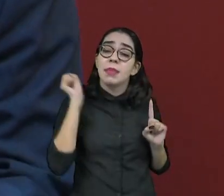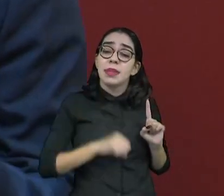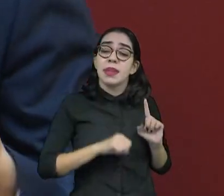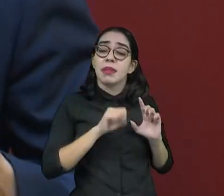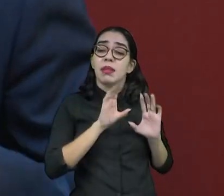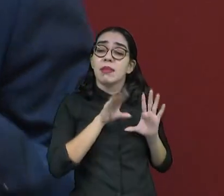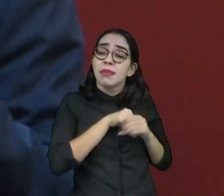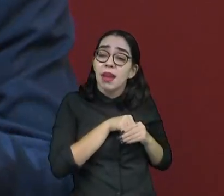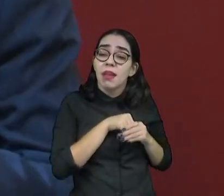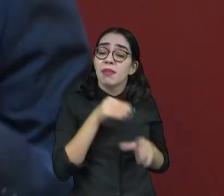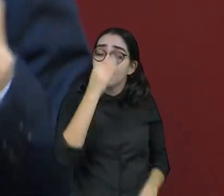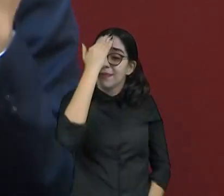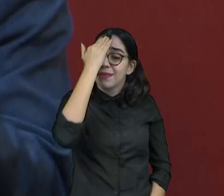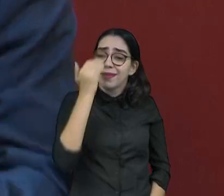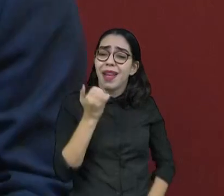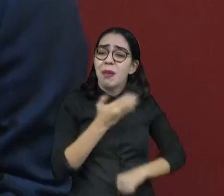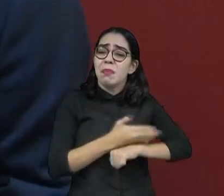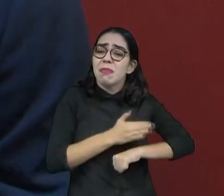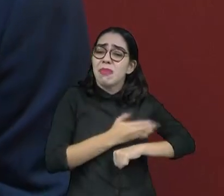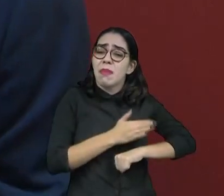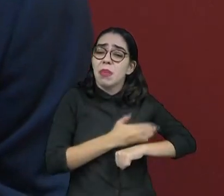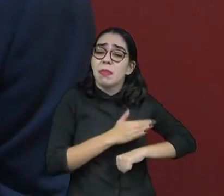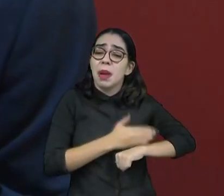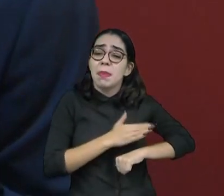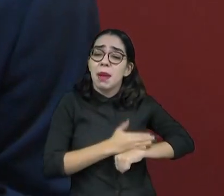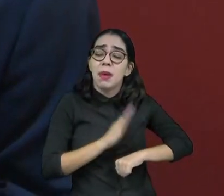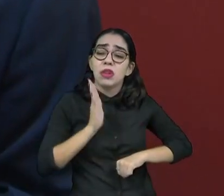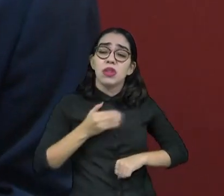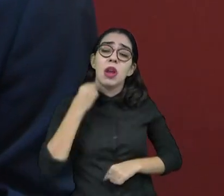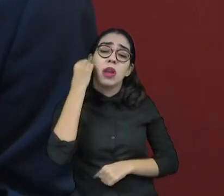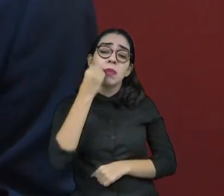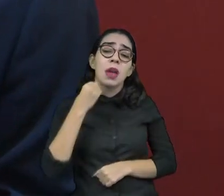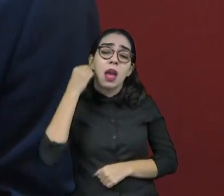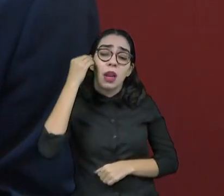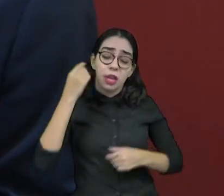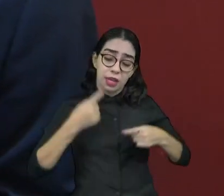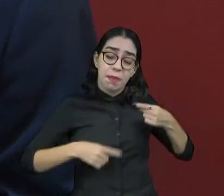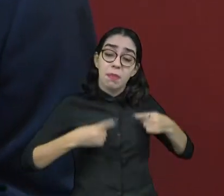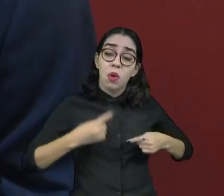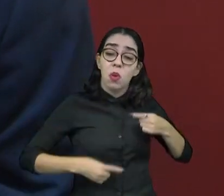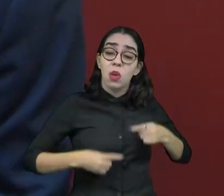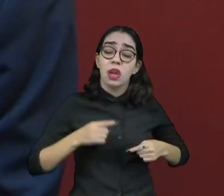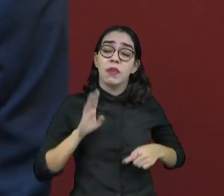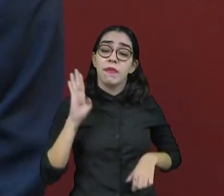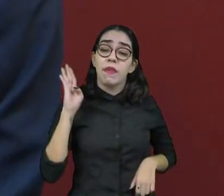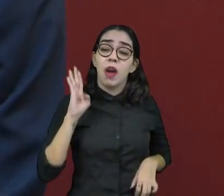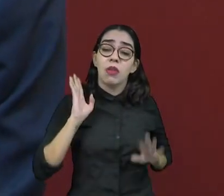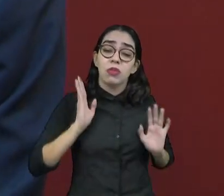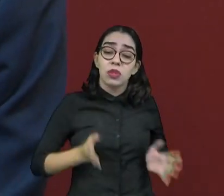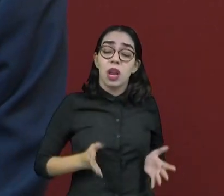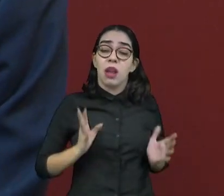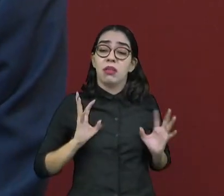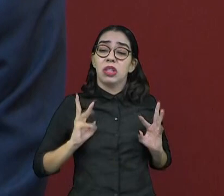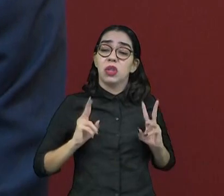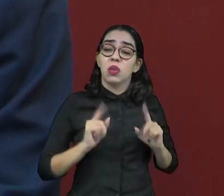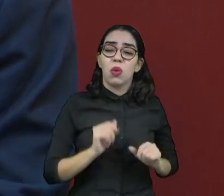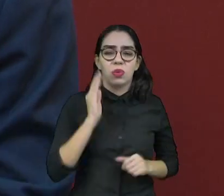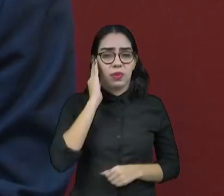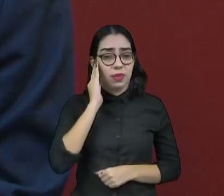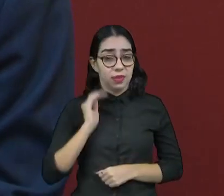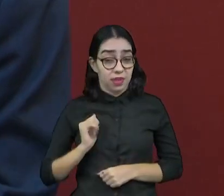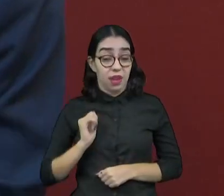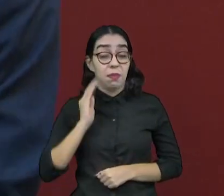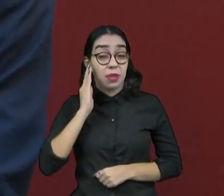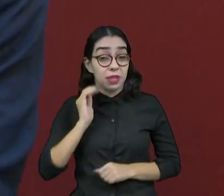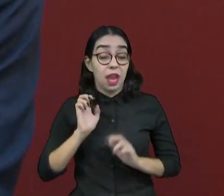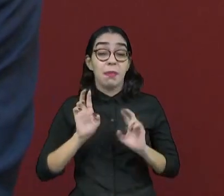eles ali já são treinados, né, dentro da política, dentro de campanha, sabem muito bem como é que funciona. Sabem